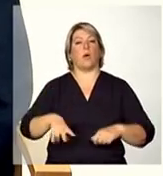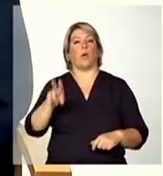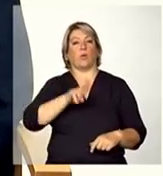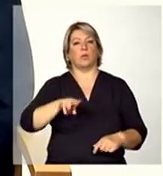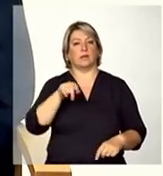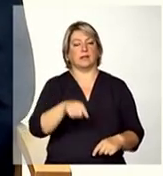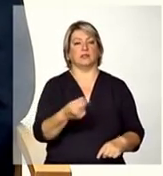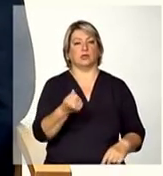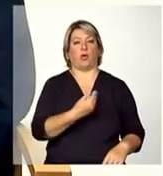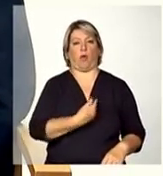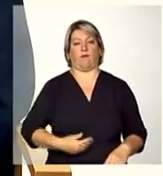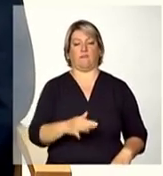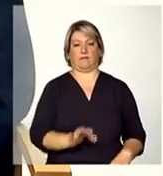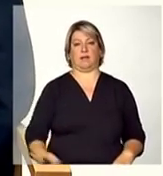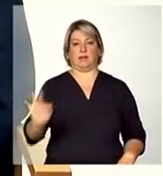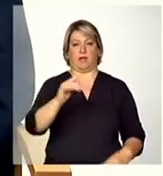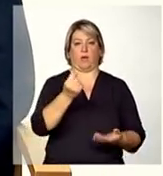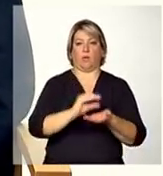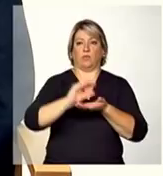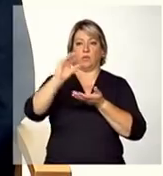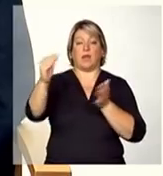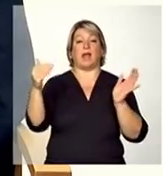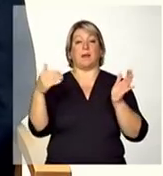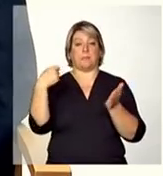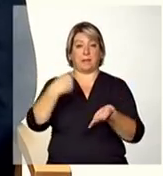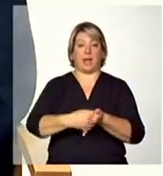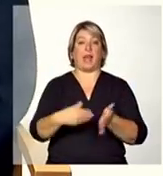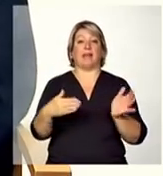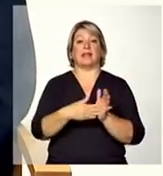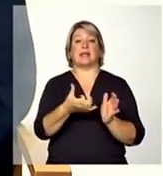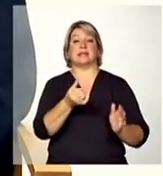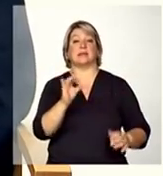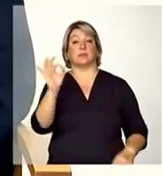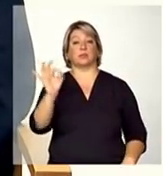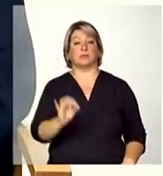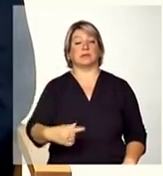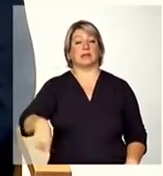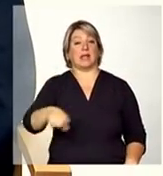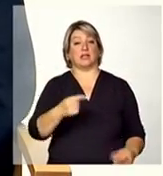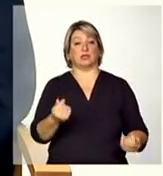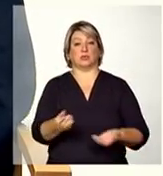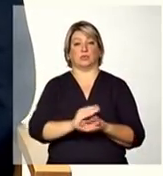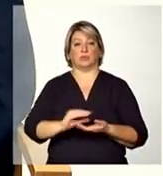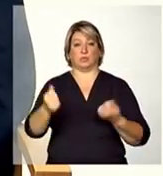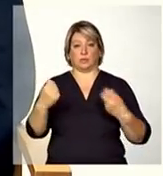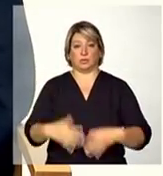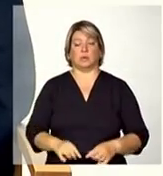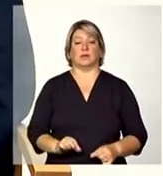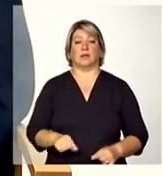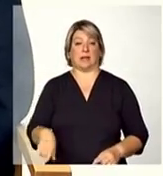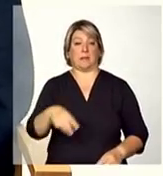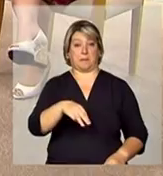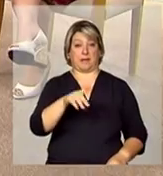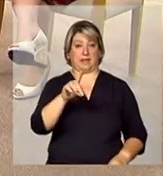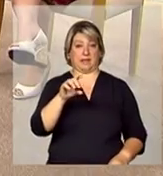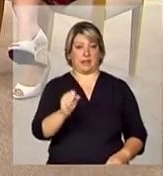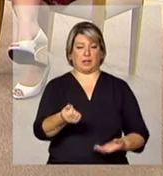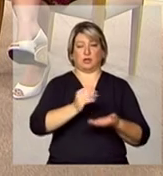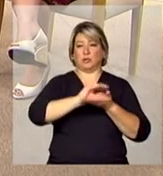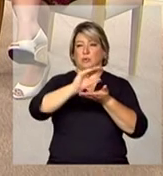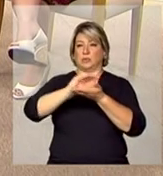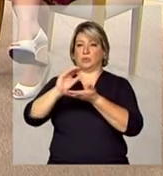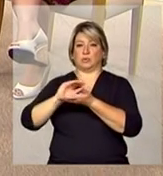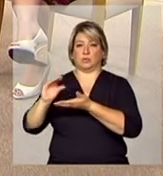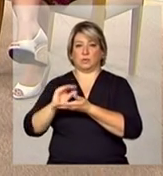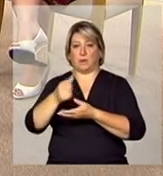que o governo federal passa para pagar até 60% desse recurso e o recurso que foi passado do MDS para os fundos municipais